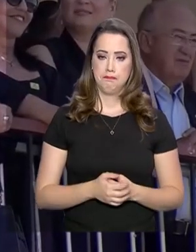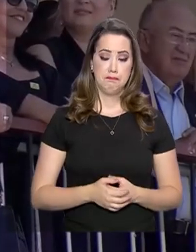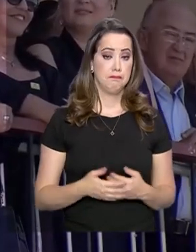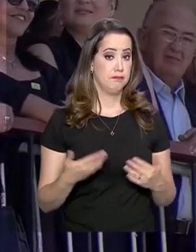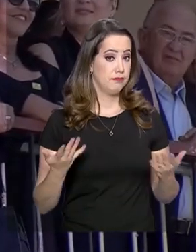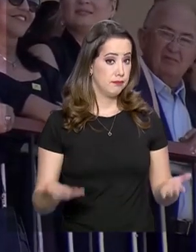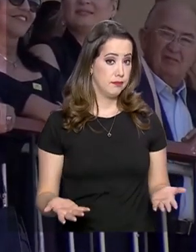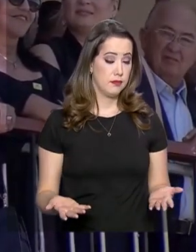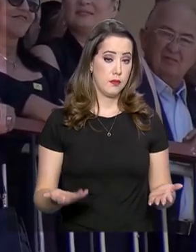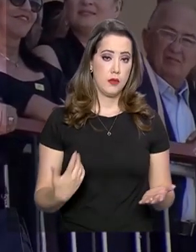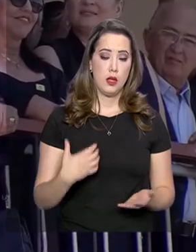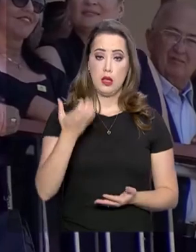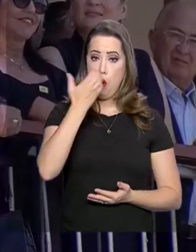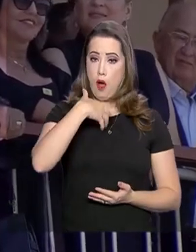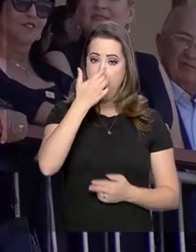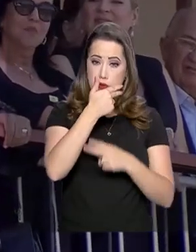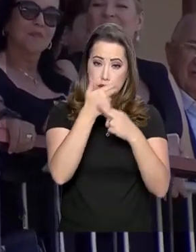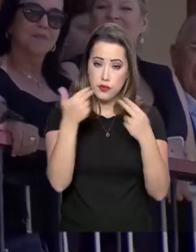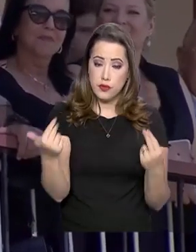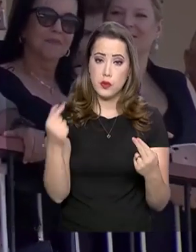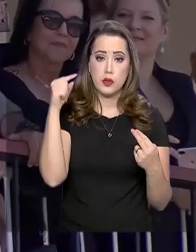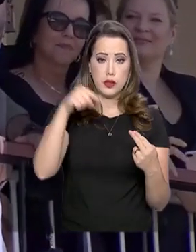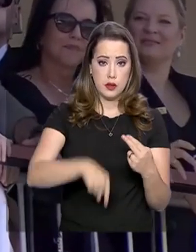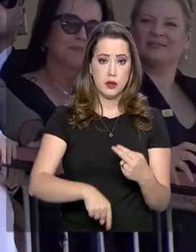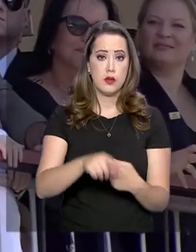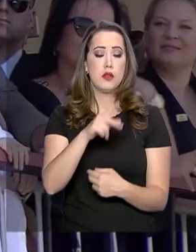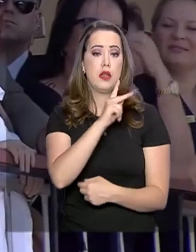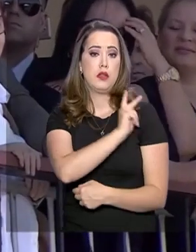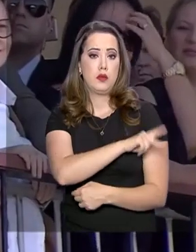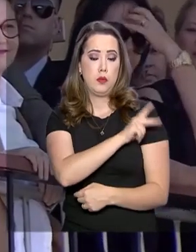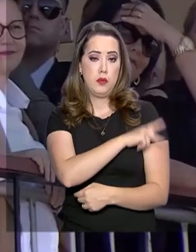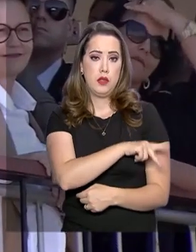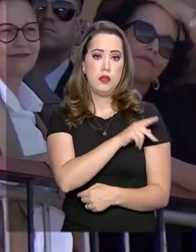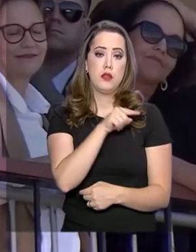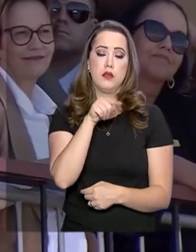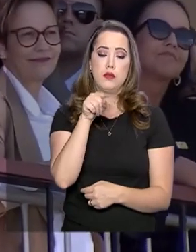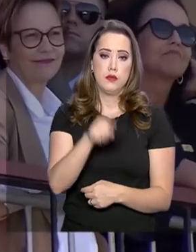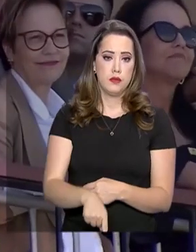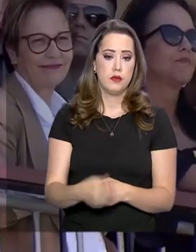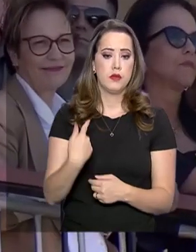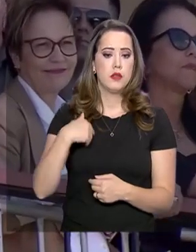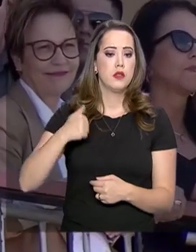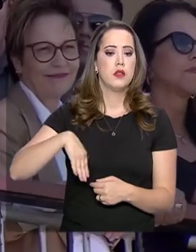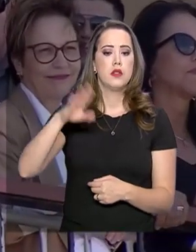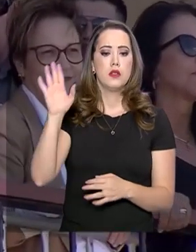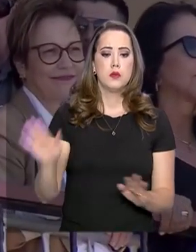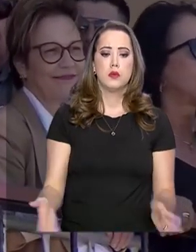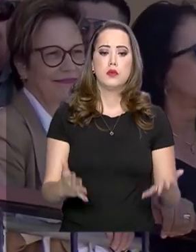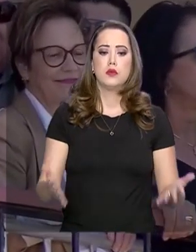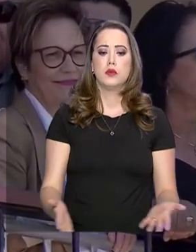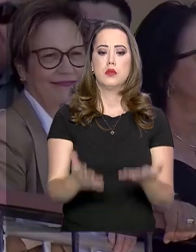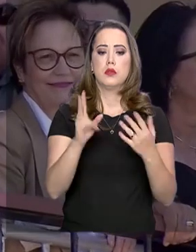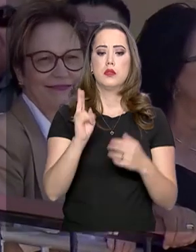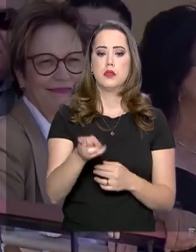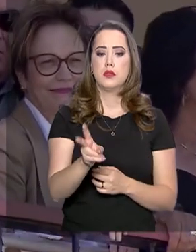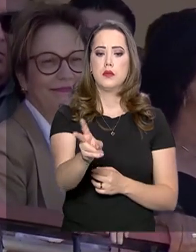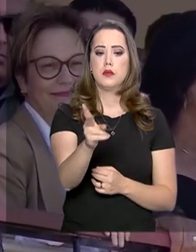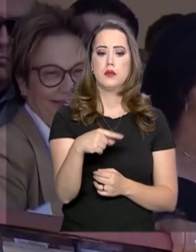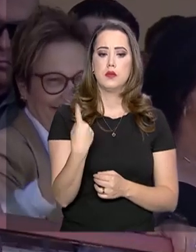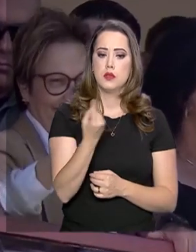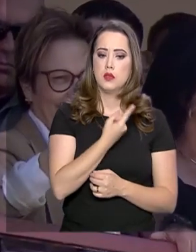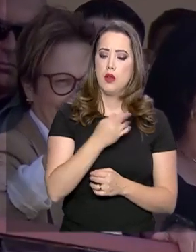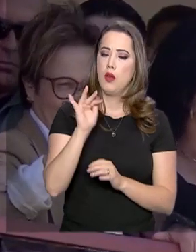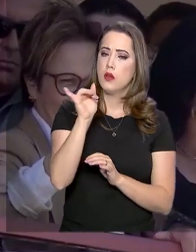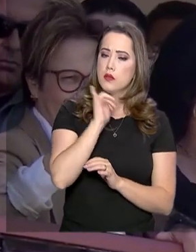Então, a fruticultura aqui de Parnaíba do Piauí será pungente. Vamos, a